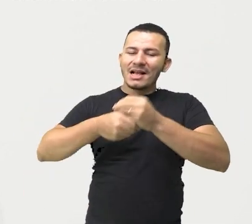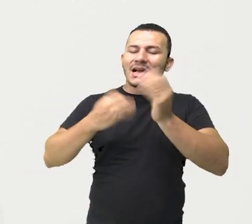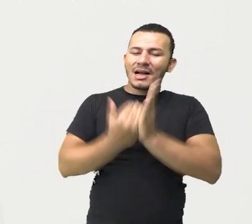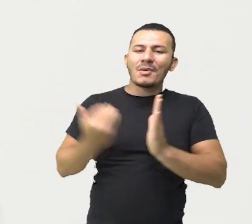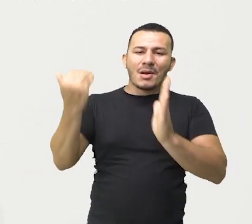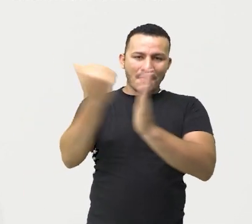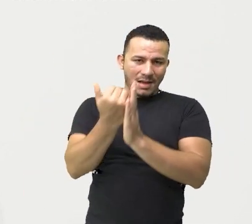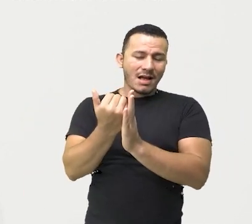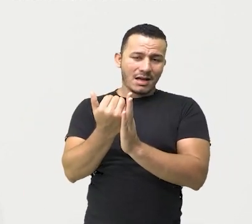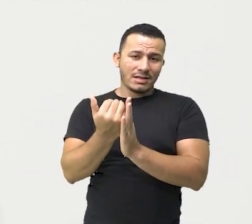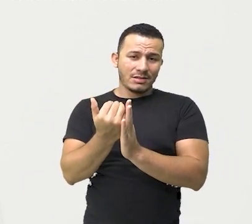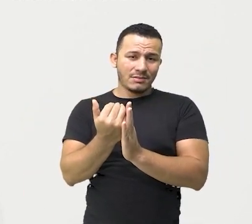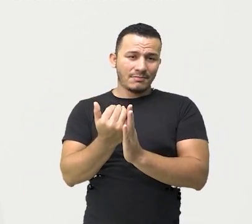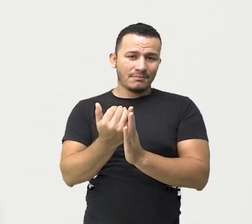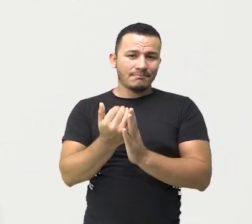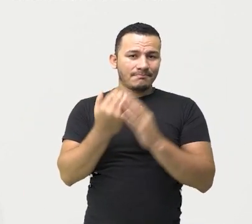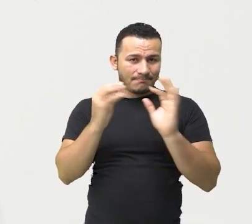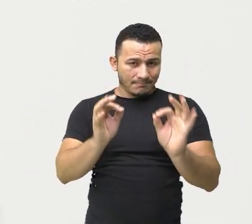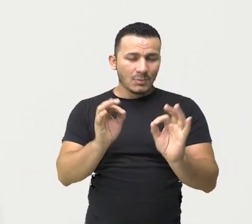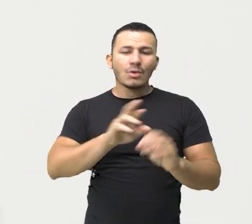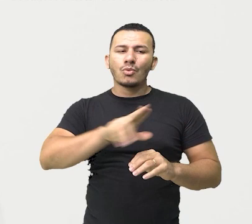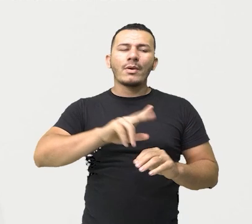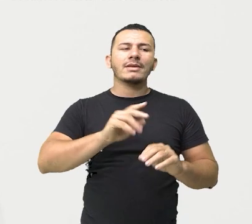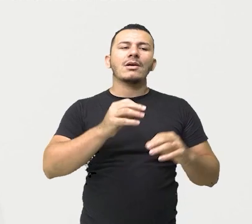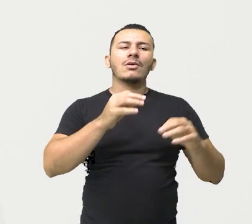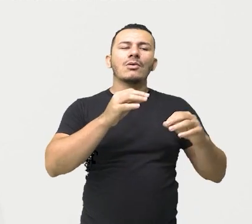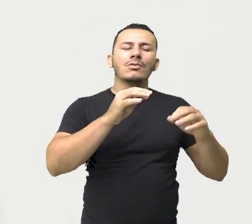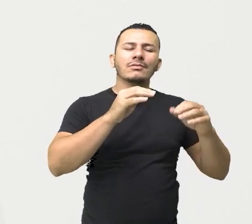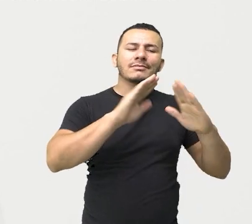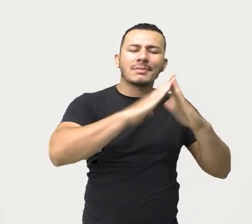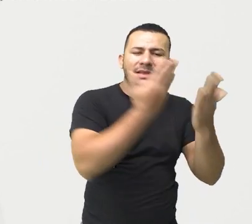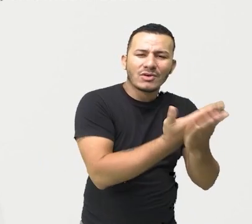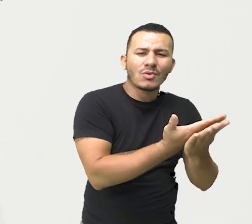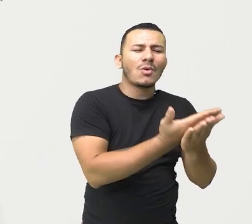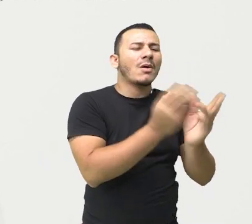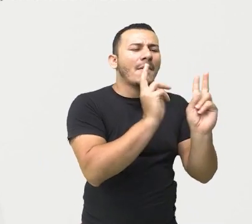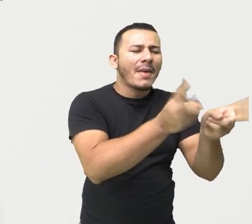que a gente aprende na escola, certo? Na sequência.